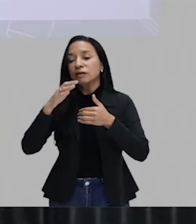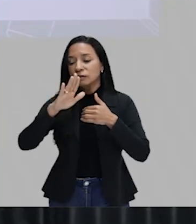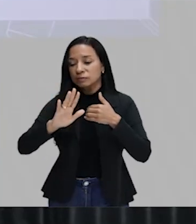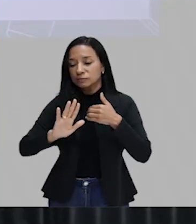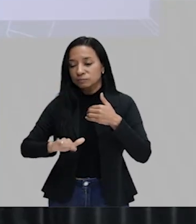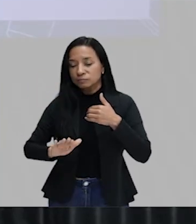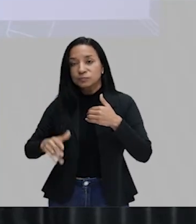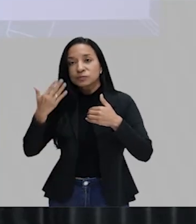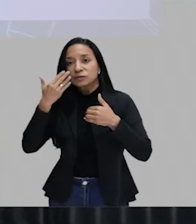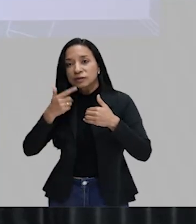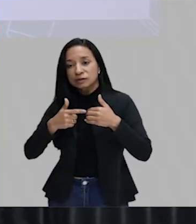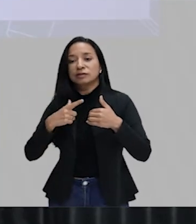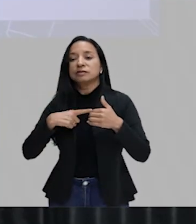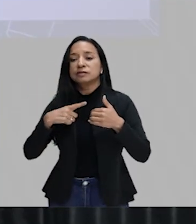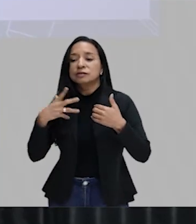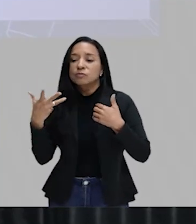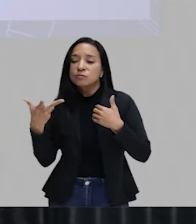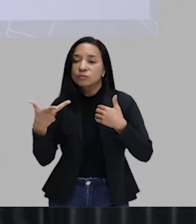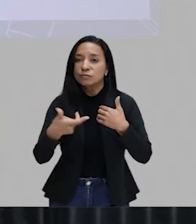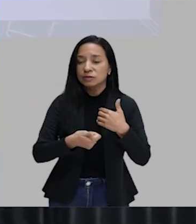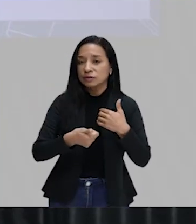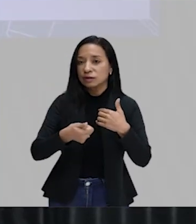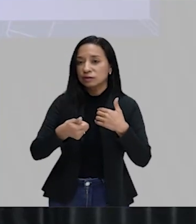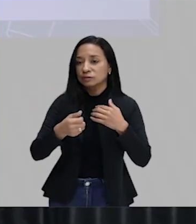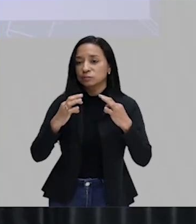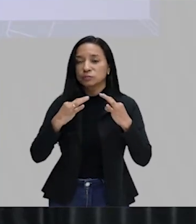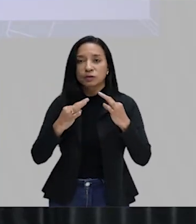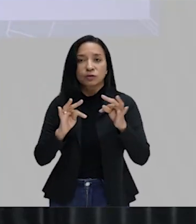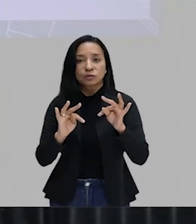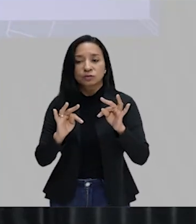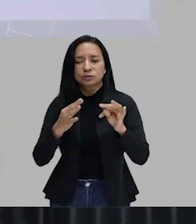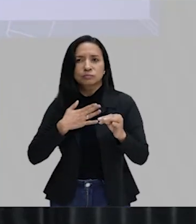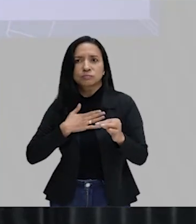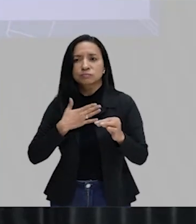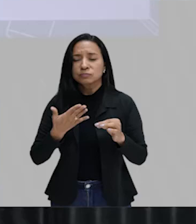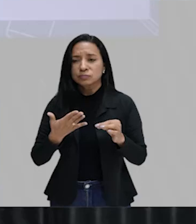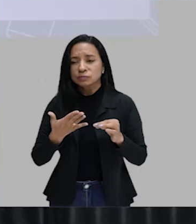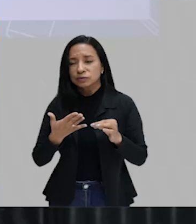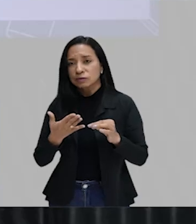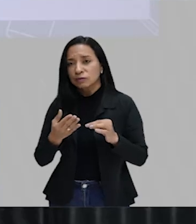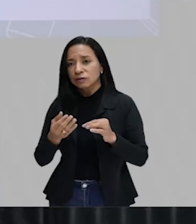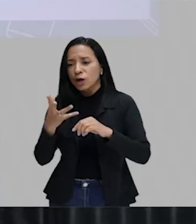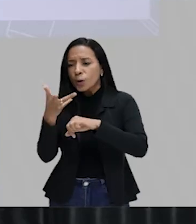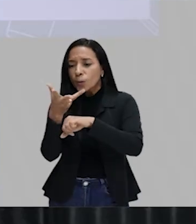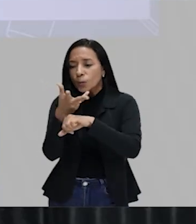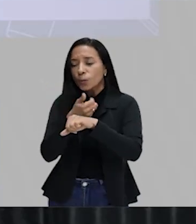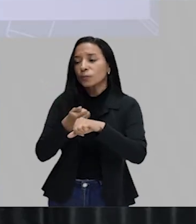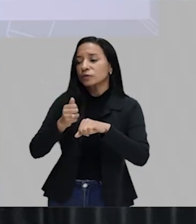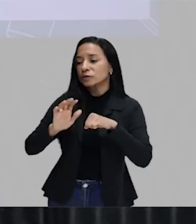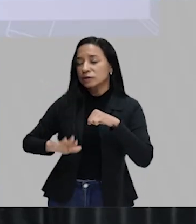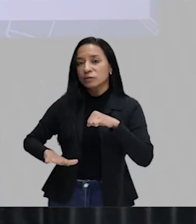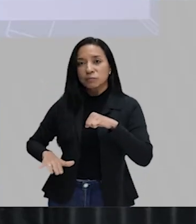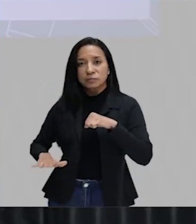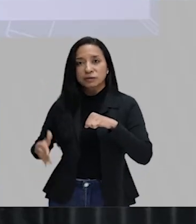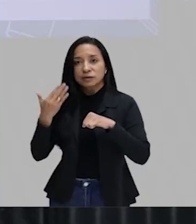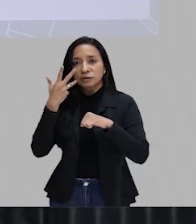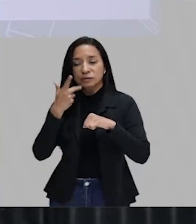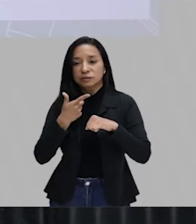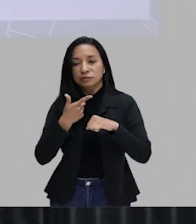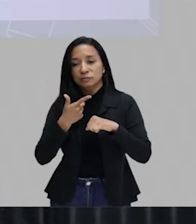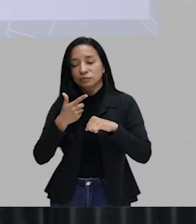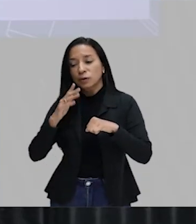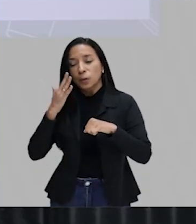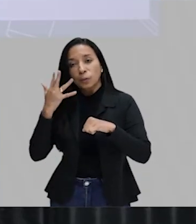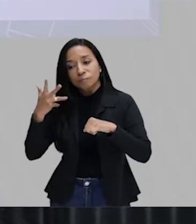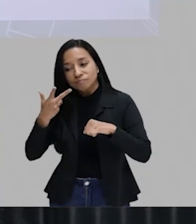crianças, elas têm uma habilidade com a tecnologia, assim, que assustam. Então, convencer uma criança de uma ideia dessa subjetiva,